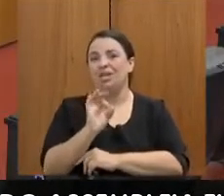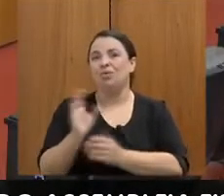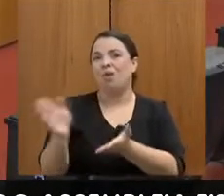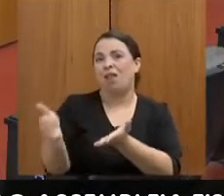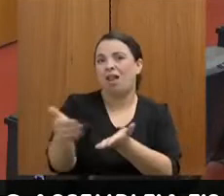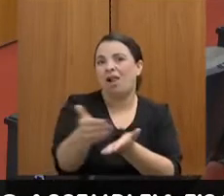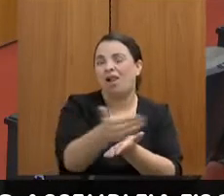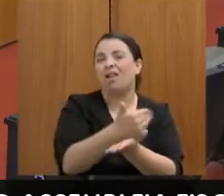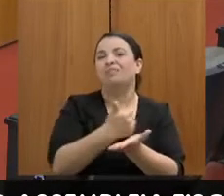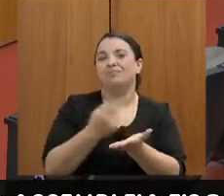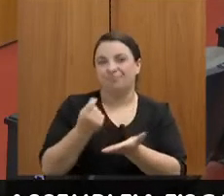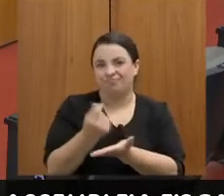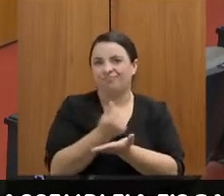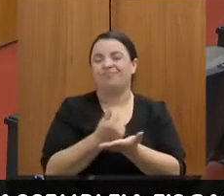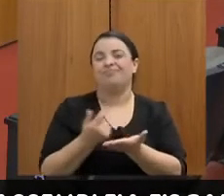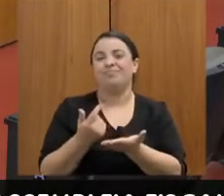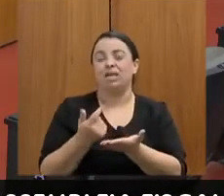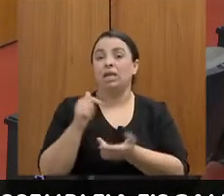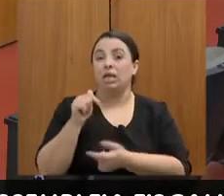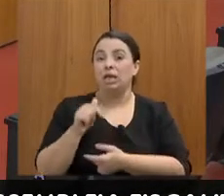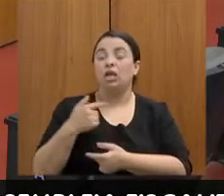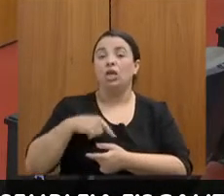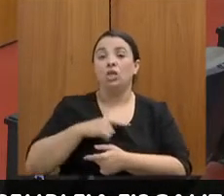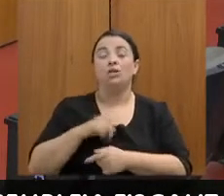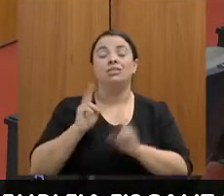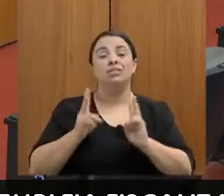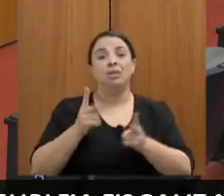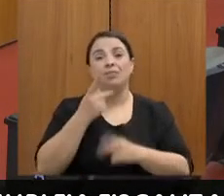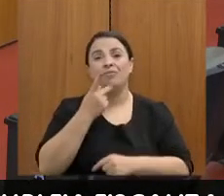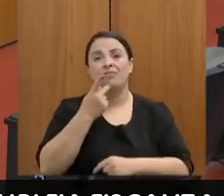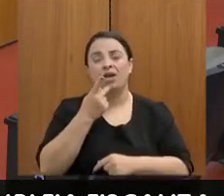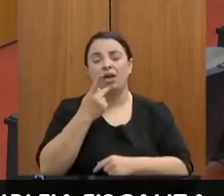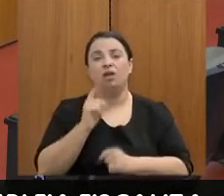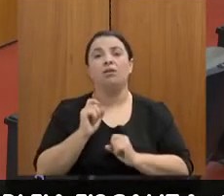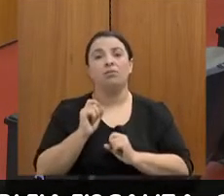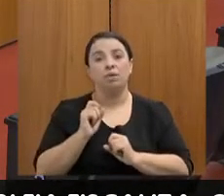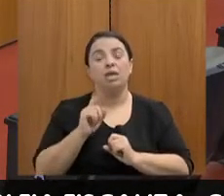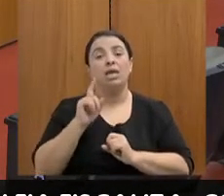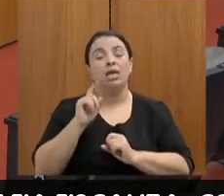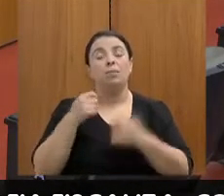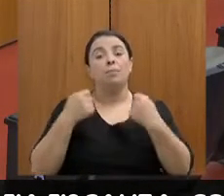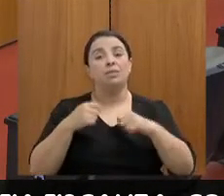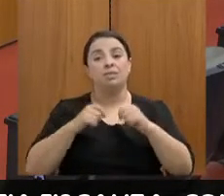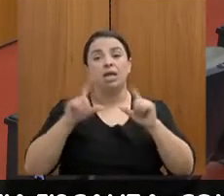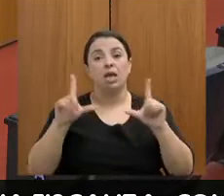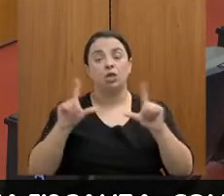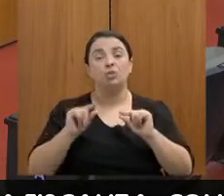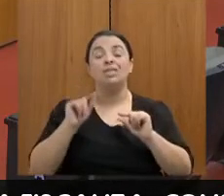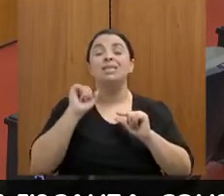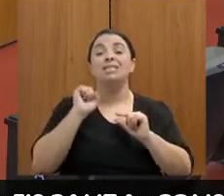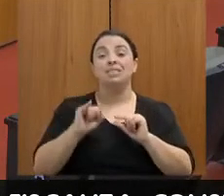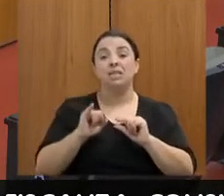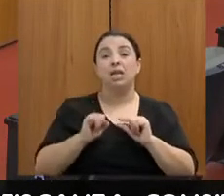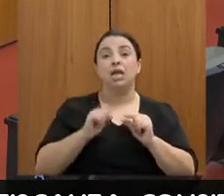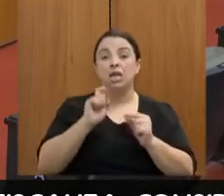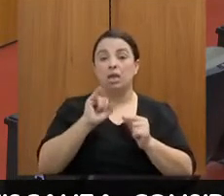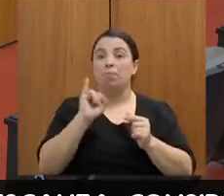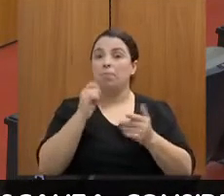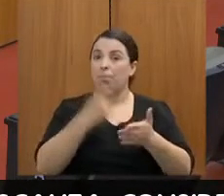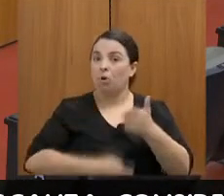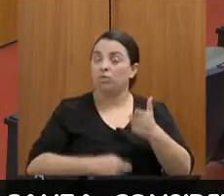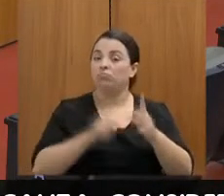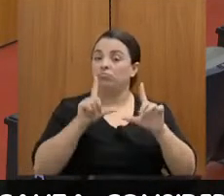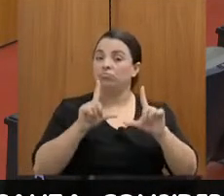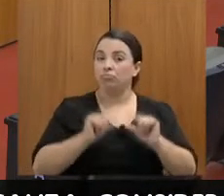bate constantemente aqui é a questão da curva de Laffer. Se a gente reduz o imposto, a gente gera um